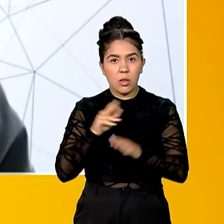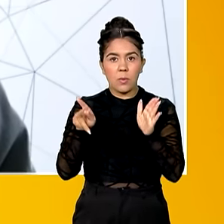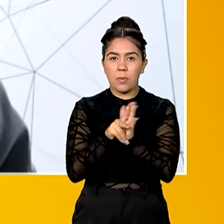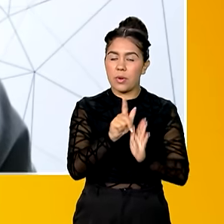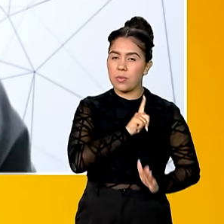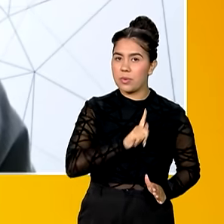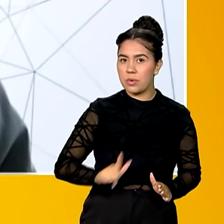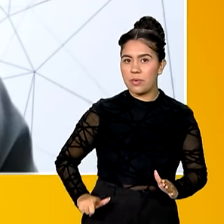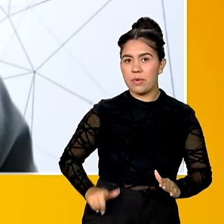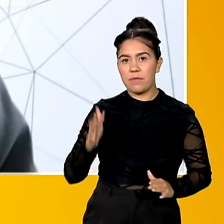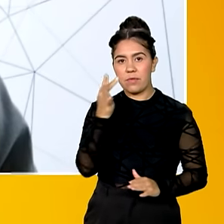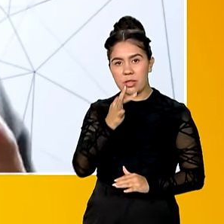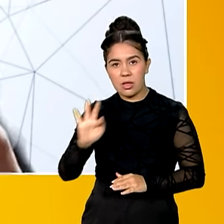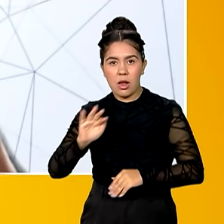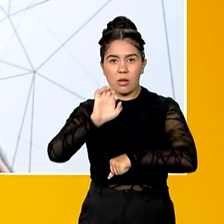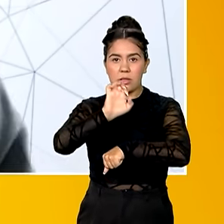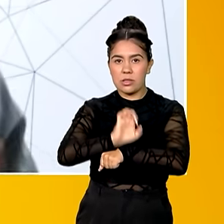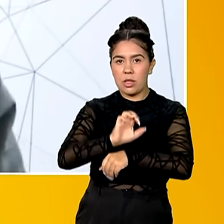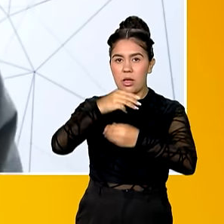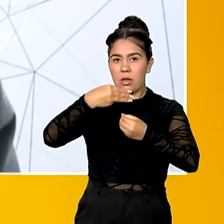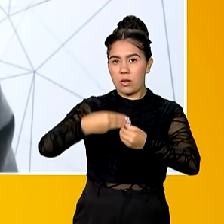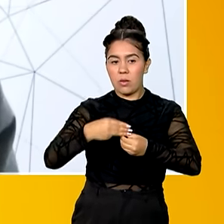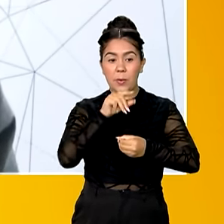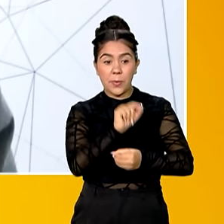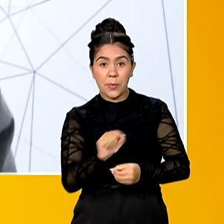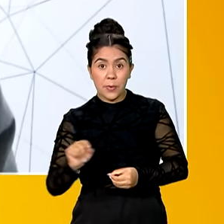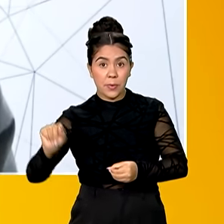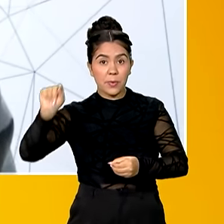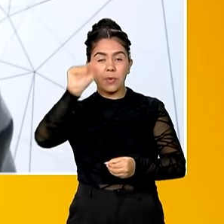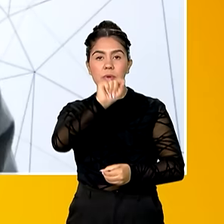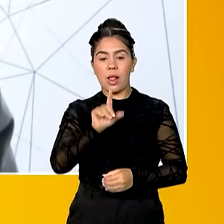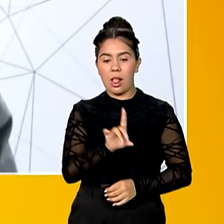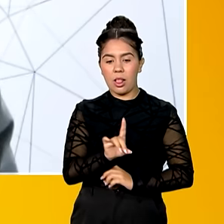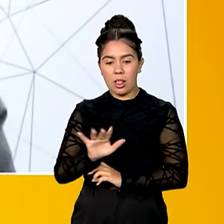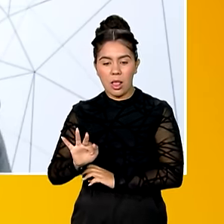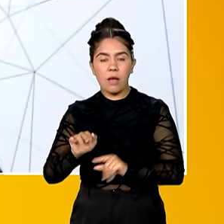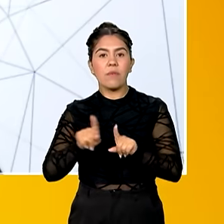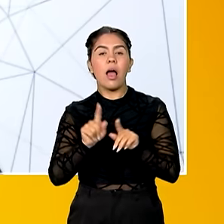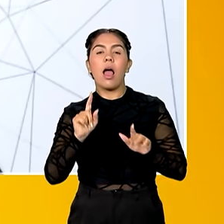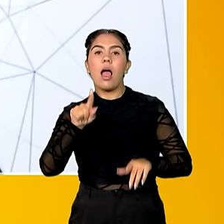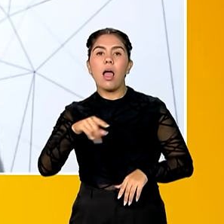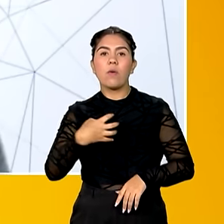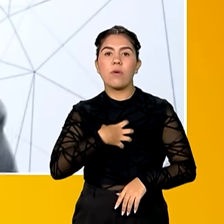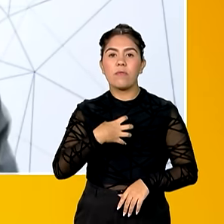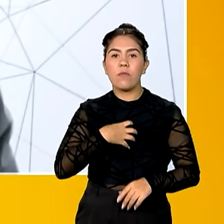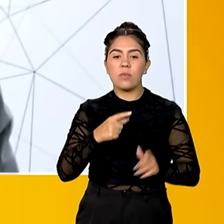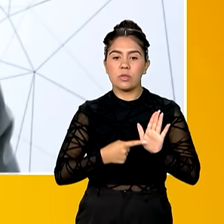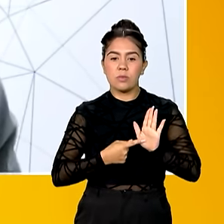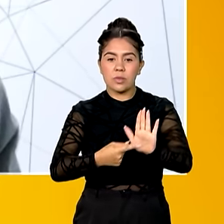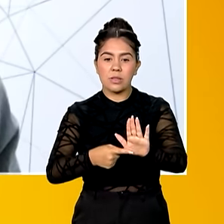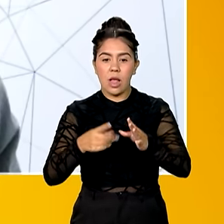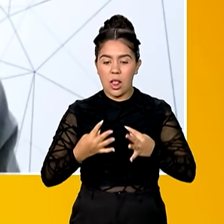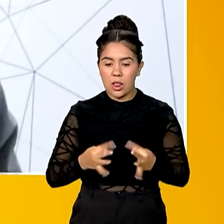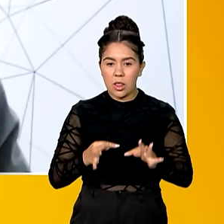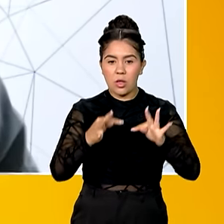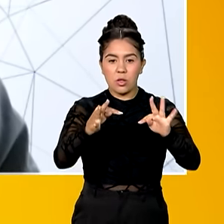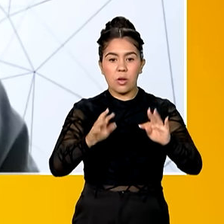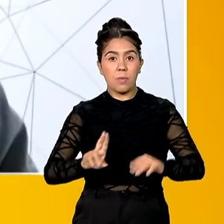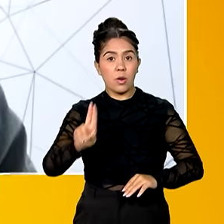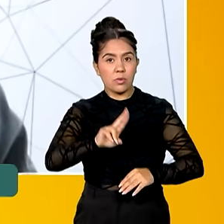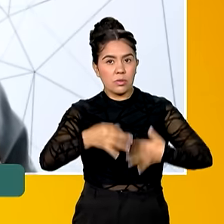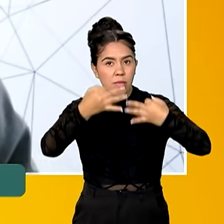dos estados, do município. Então, é como utilizar a tecnologia, é como direcionar as estratégias locais para o uso adequado de